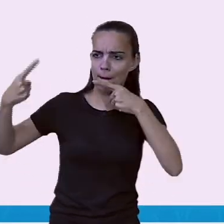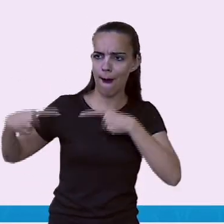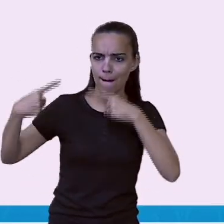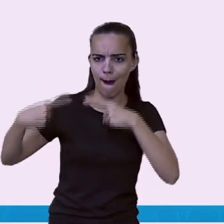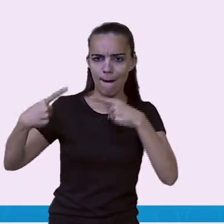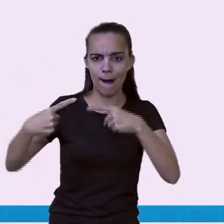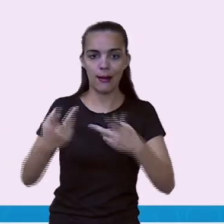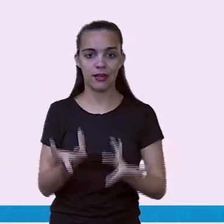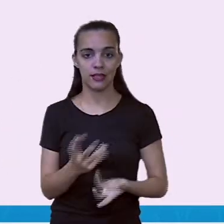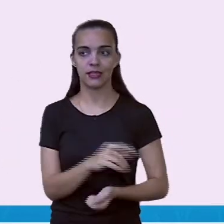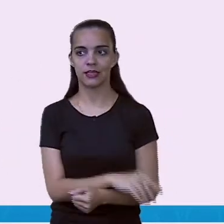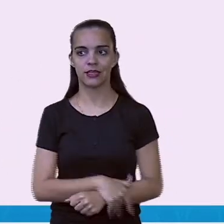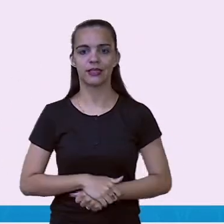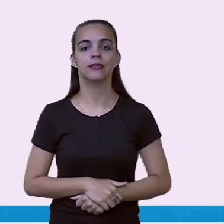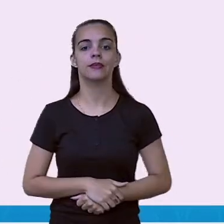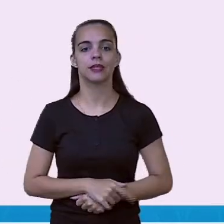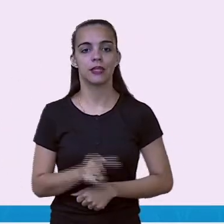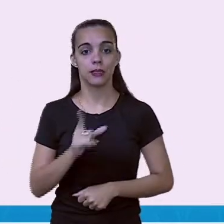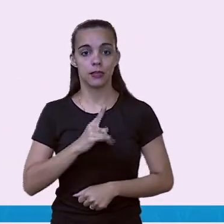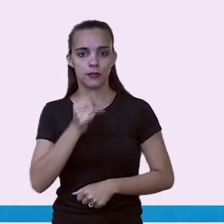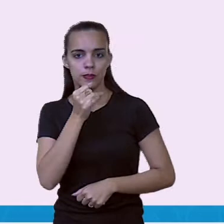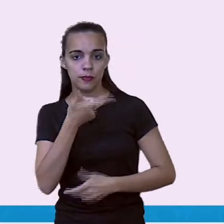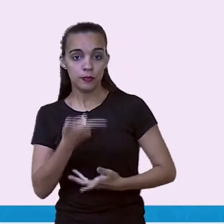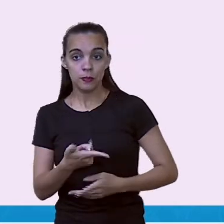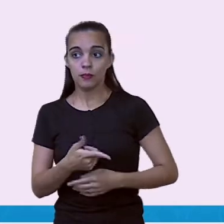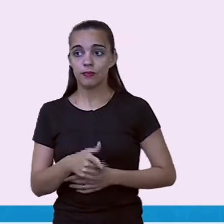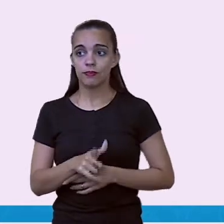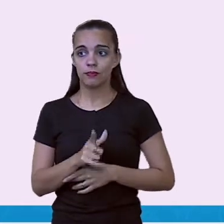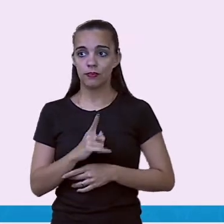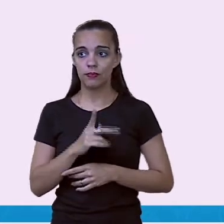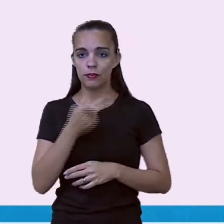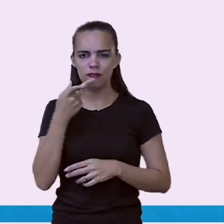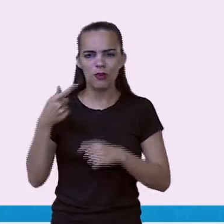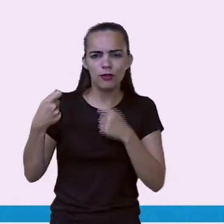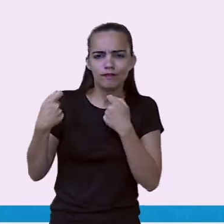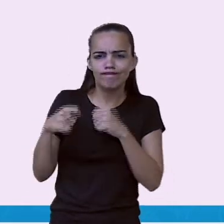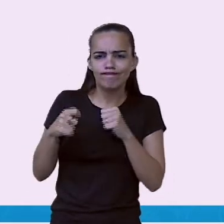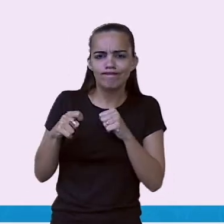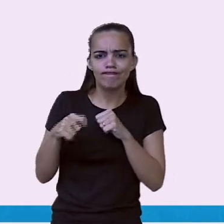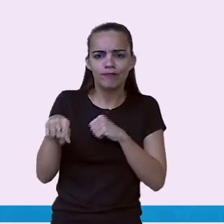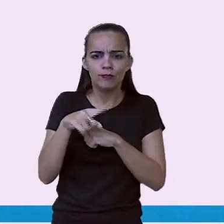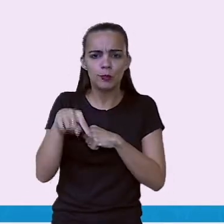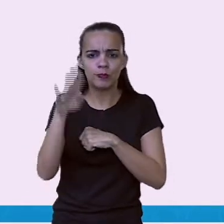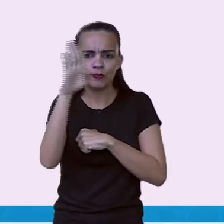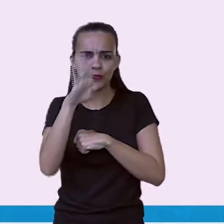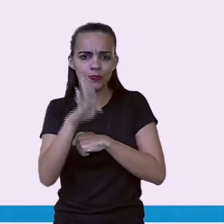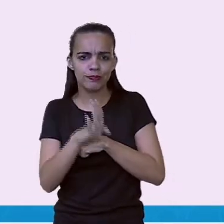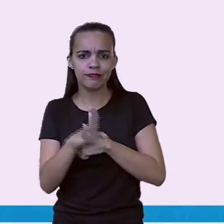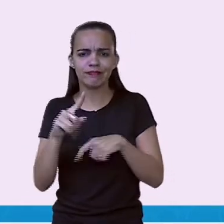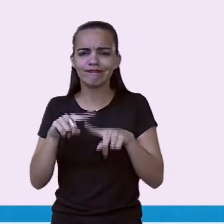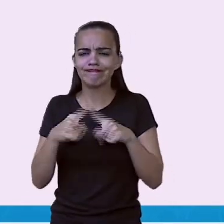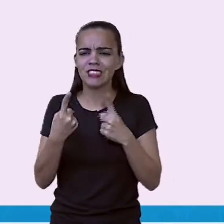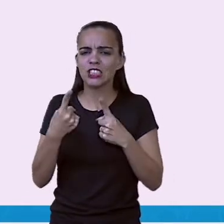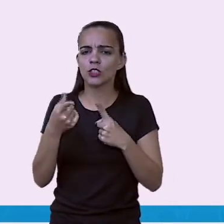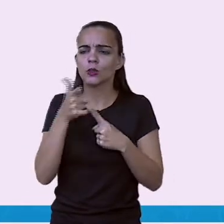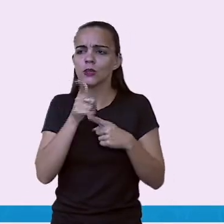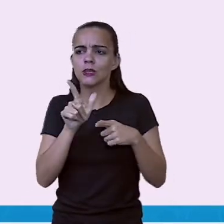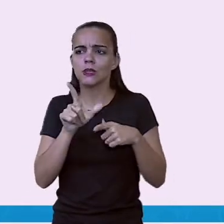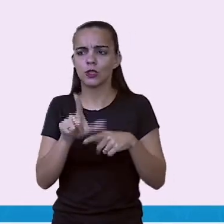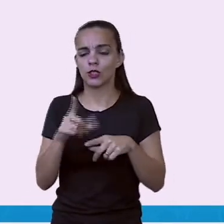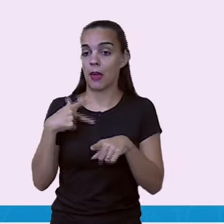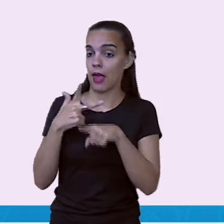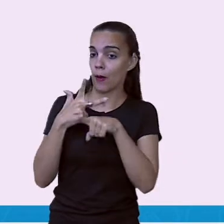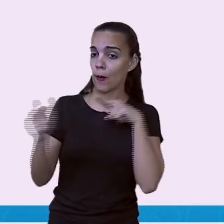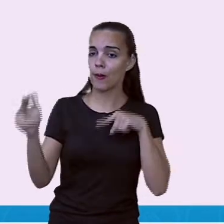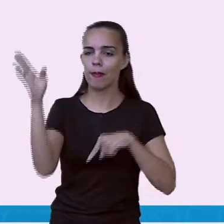final, igualaram em 2x2, mas os brasileiros foram mais precisos na decisão de pênaltis e comemoraram